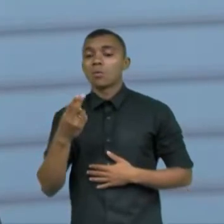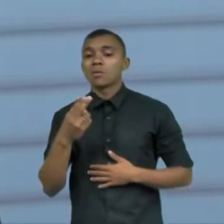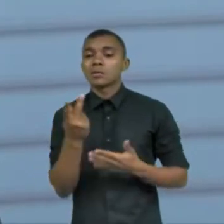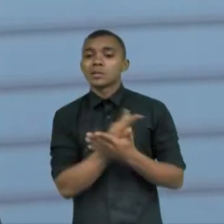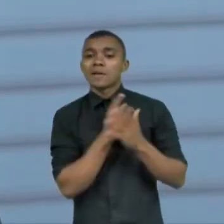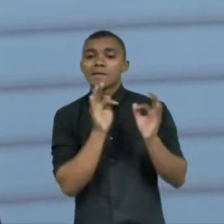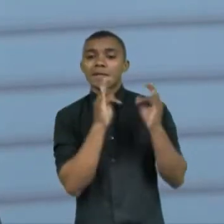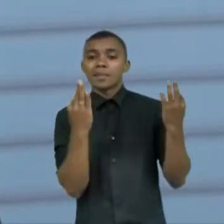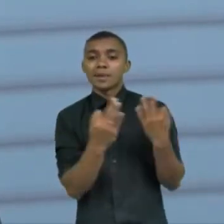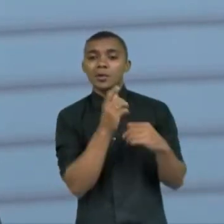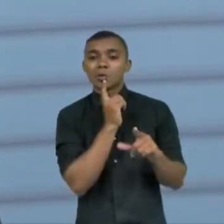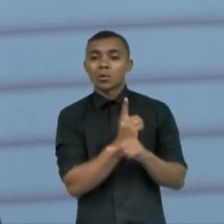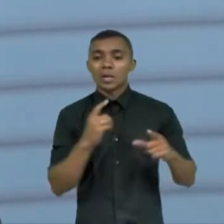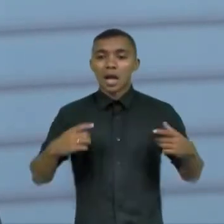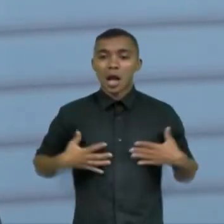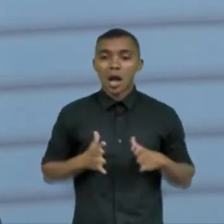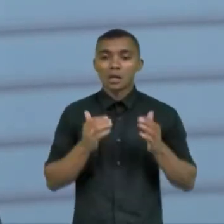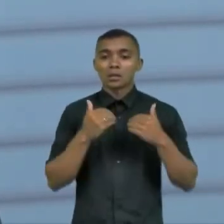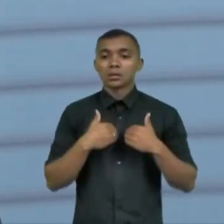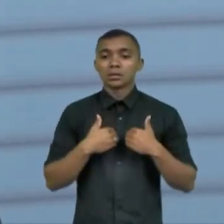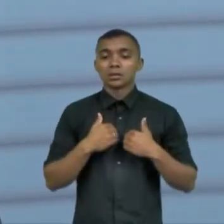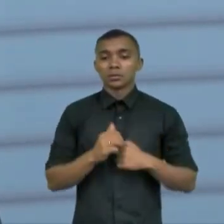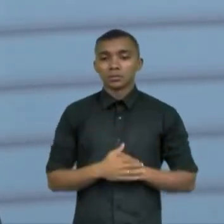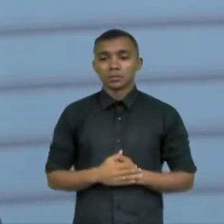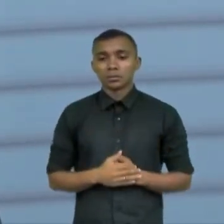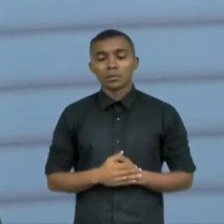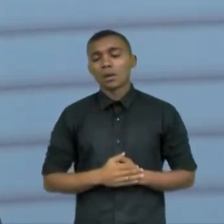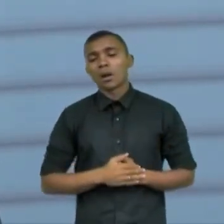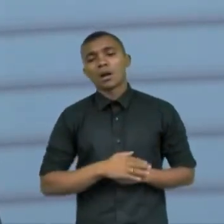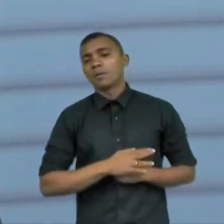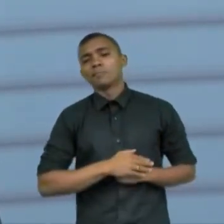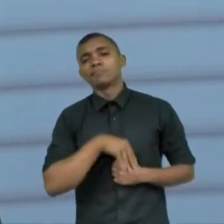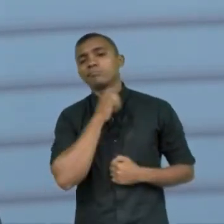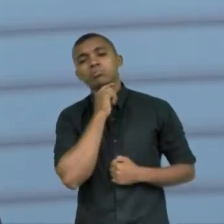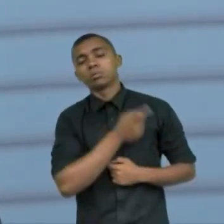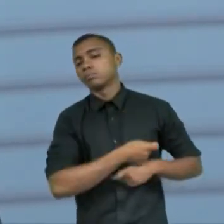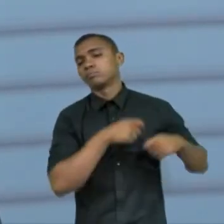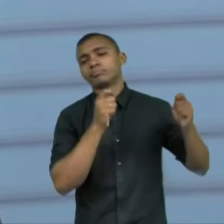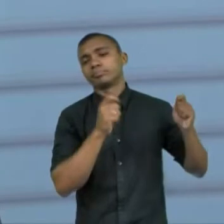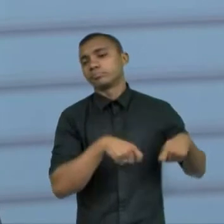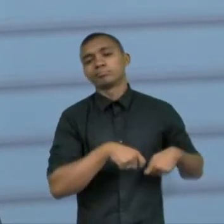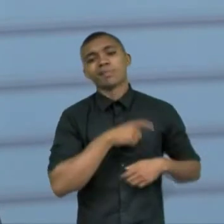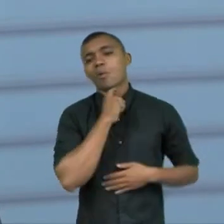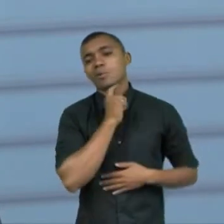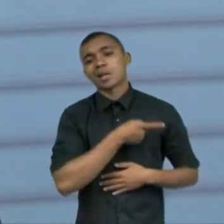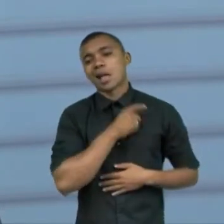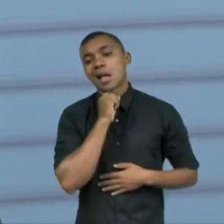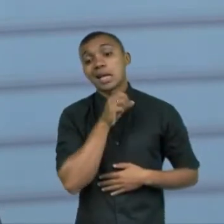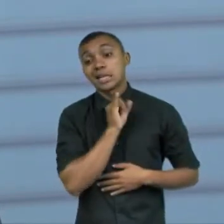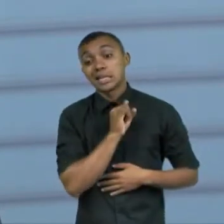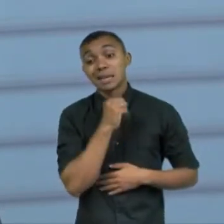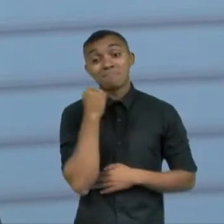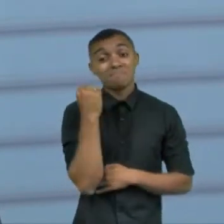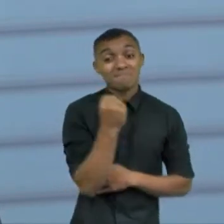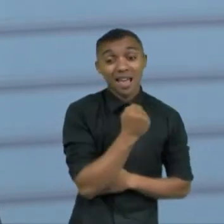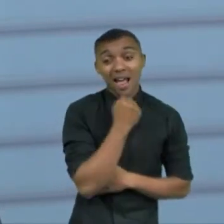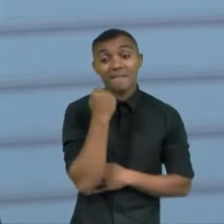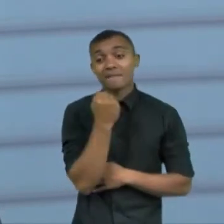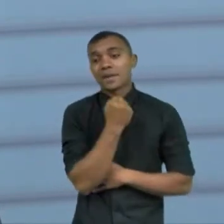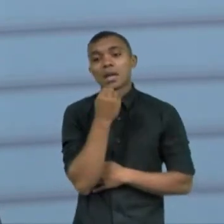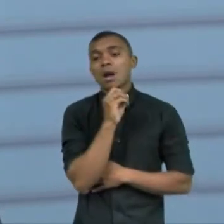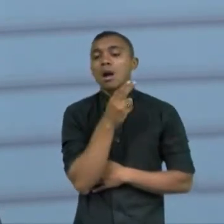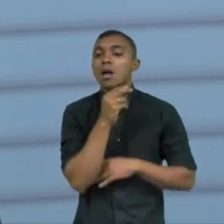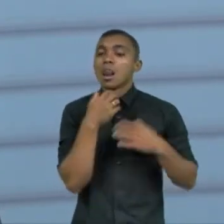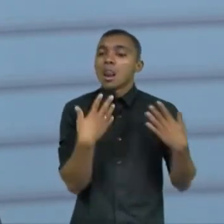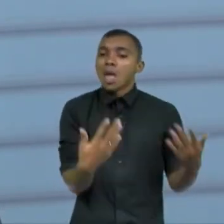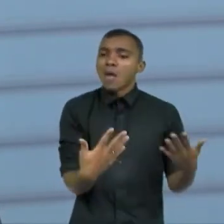autismo não subestime a capacidade dessa pessoa independente do nível que ela apresente independente dos